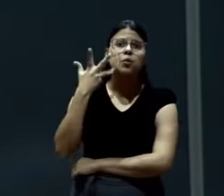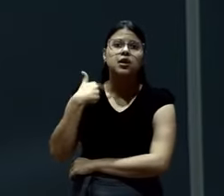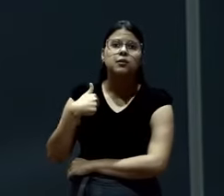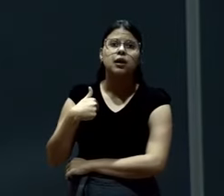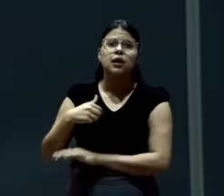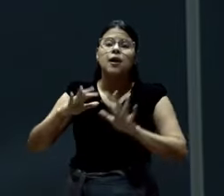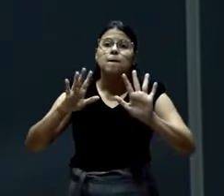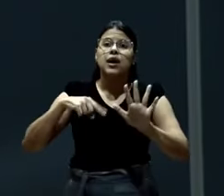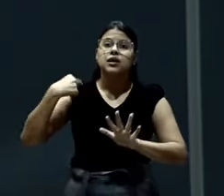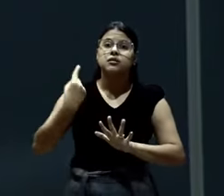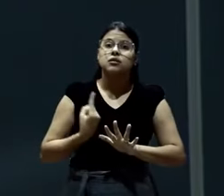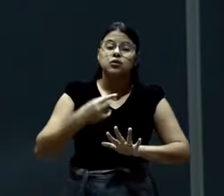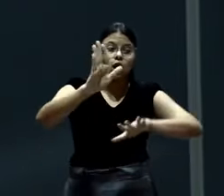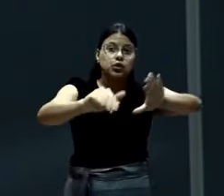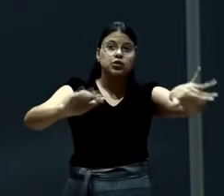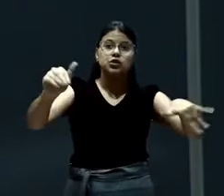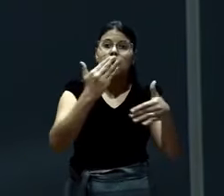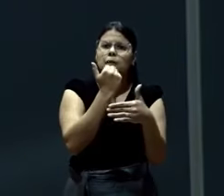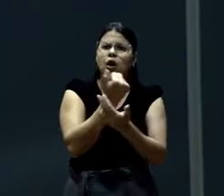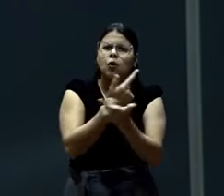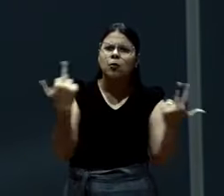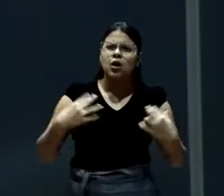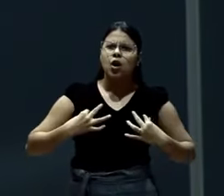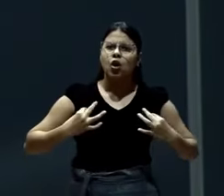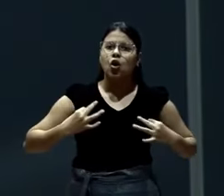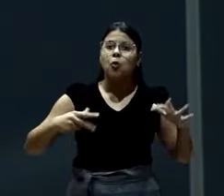fazendo uma campanha para os irmãos que estão passando por uma situação lá.